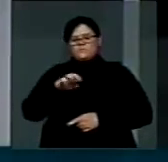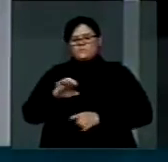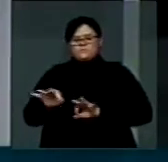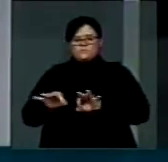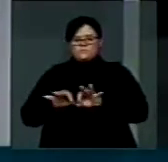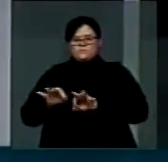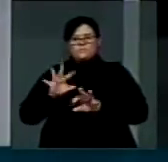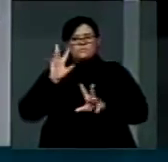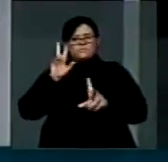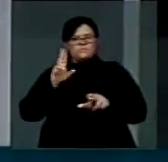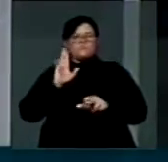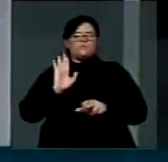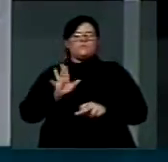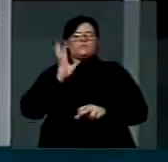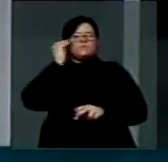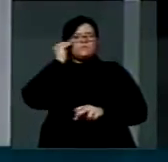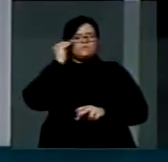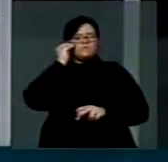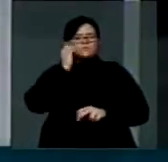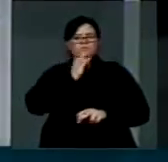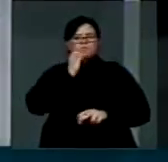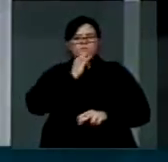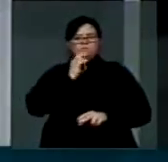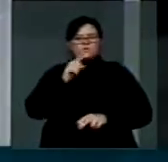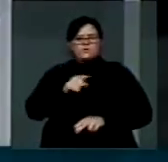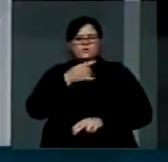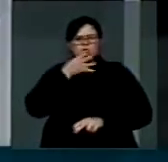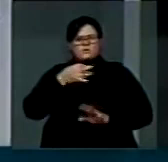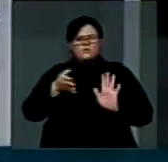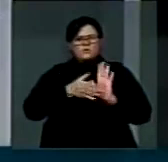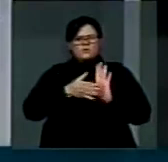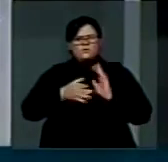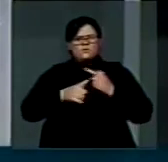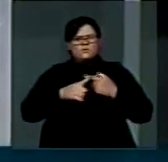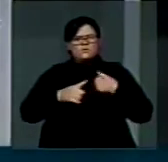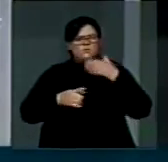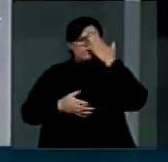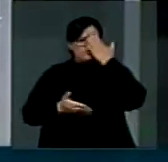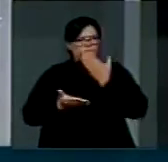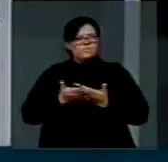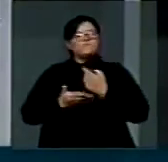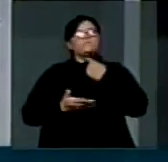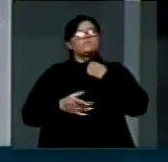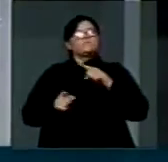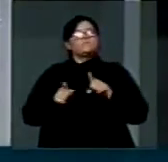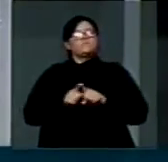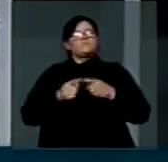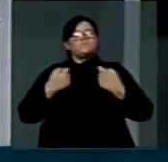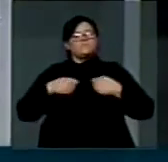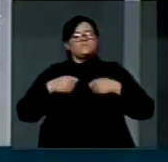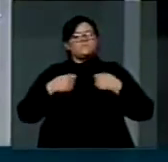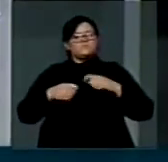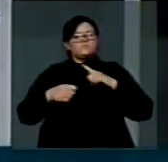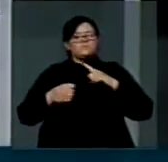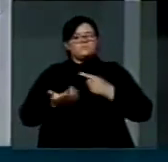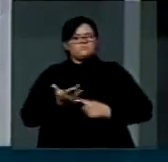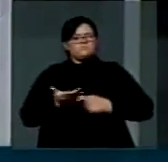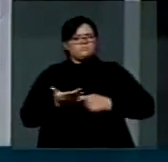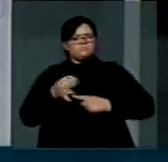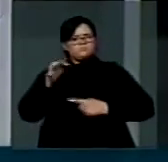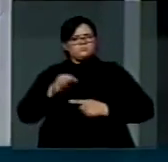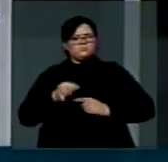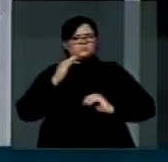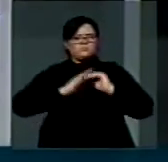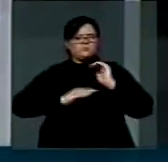entendido a relevância dessa proposta. Como acredito e espero que haja consenso sobre esse